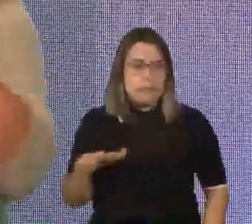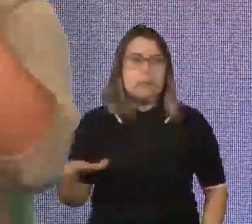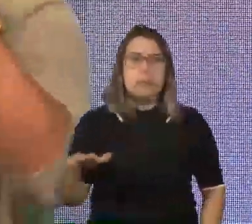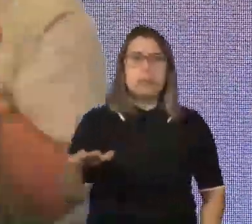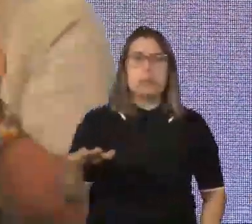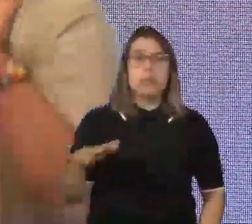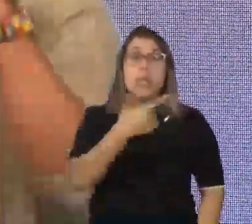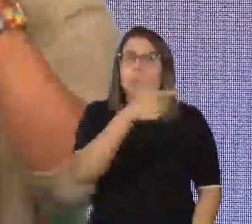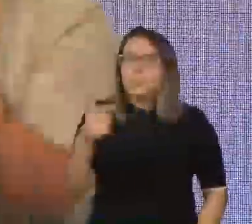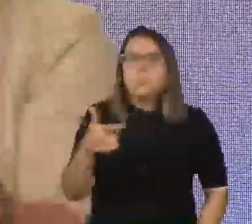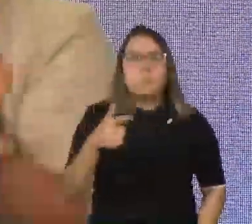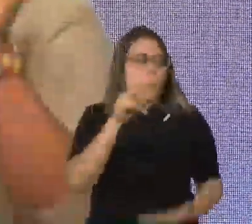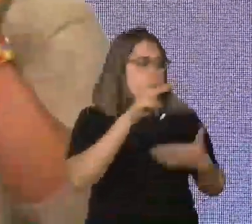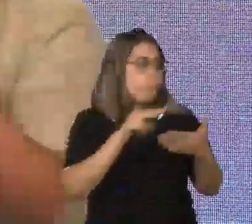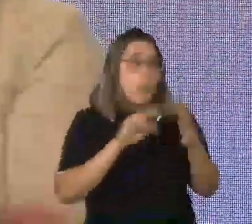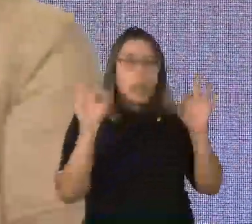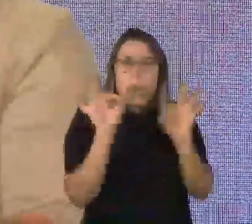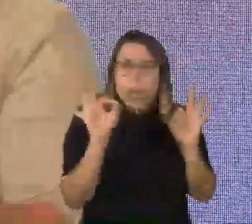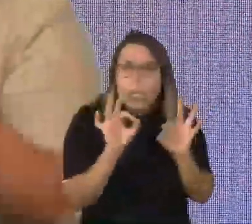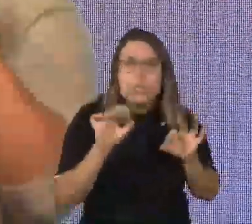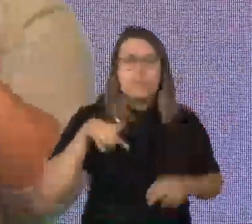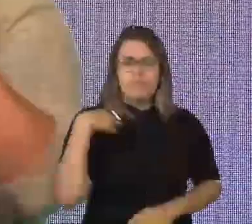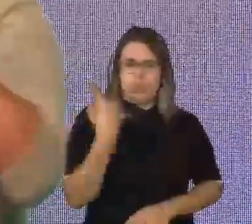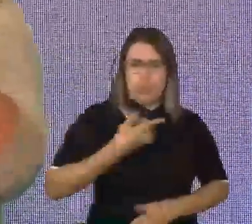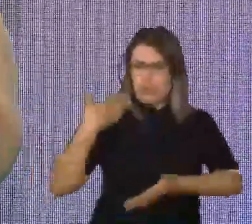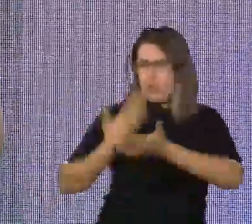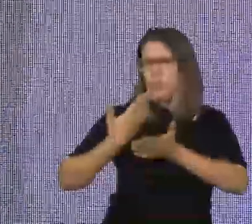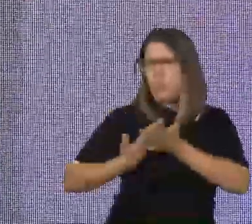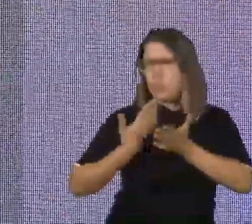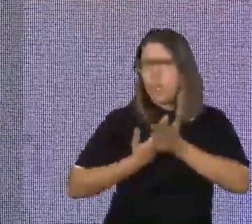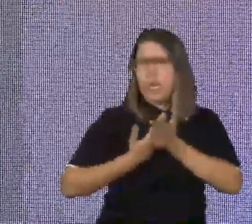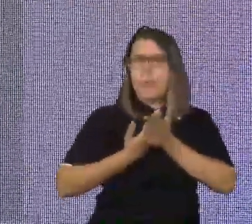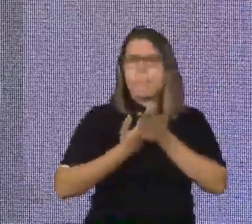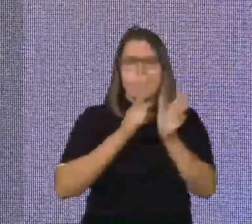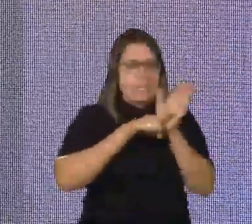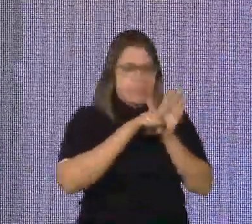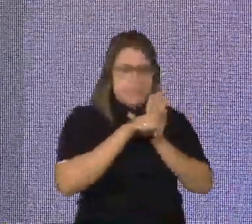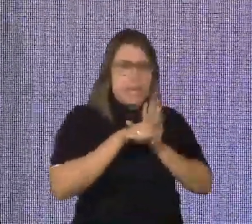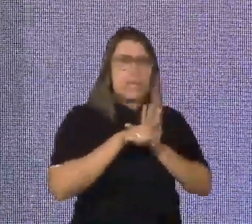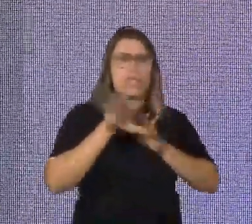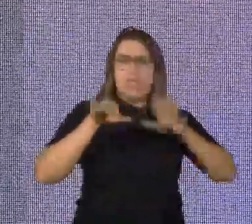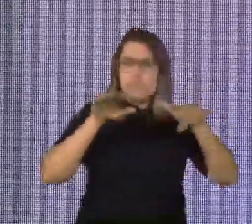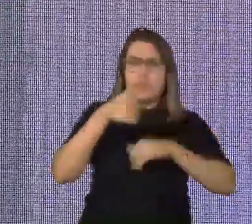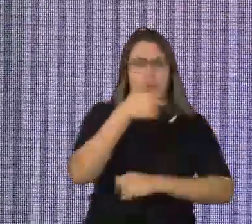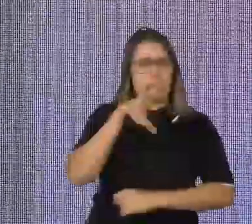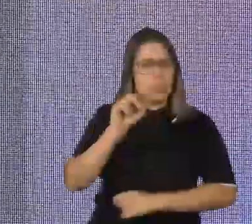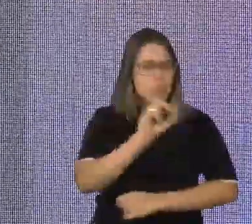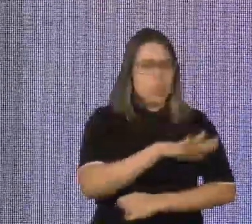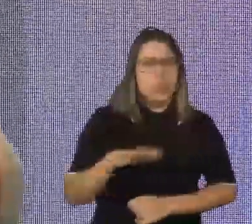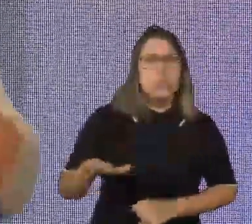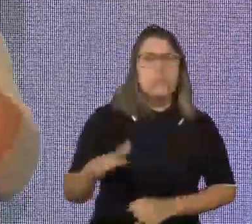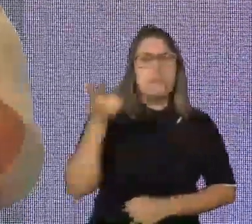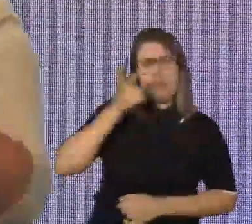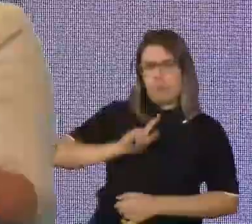o principal ponto, foi o marco desse estudo, para que a gente pudesse trabalhar com essas crianças, fazendo ele entender que,